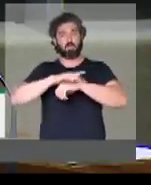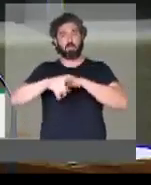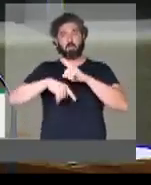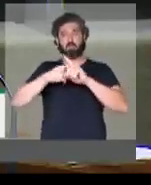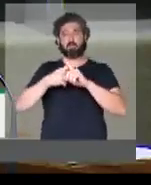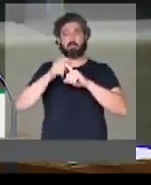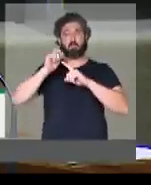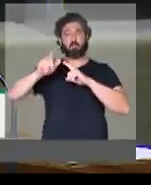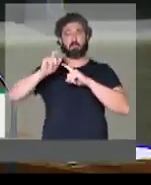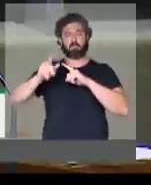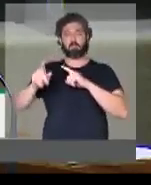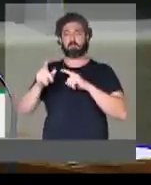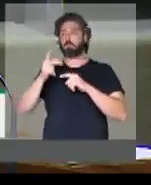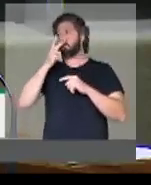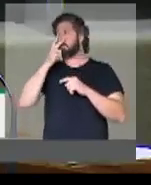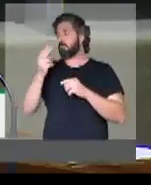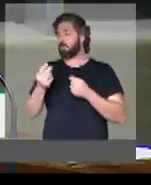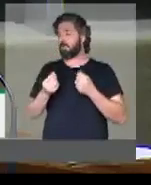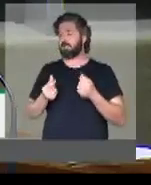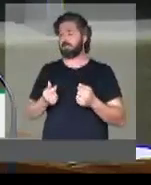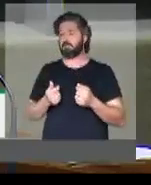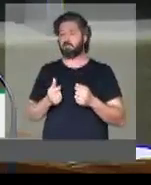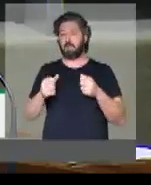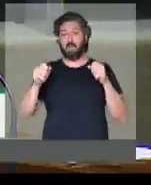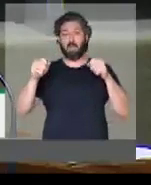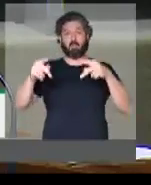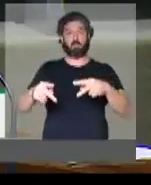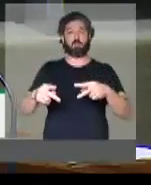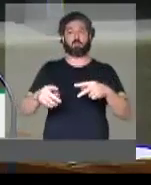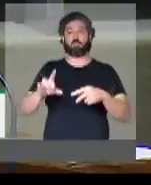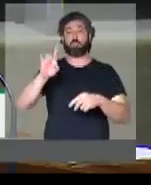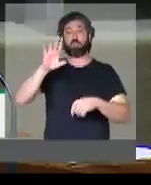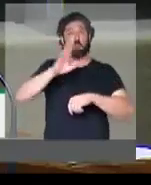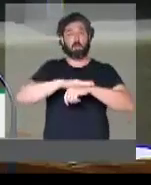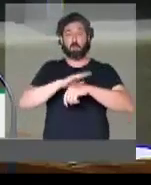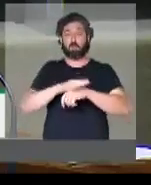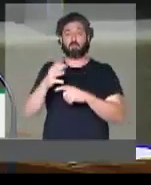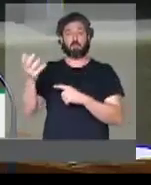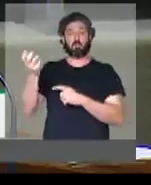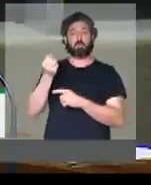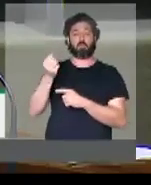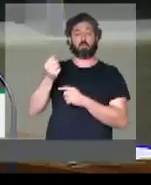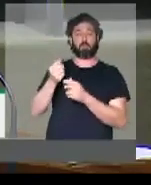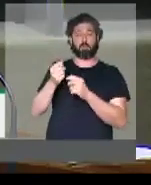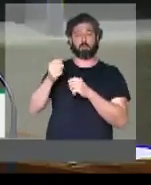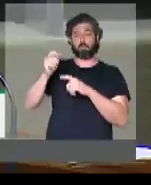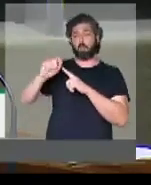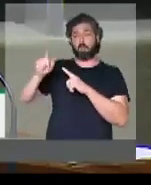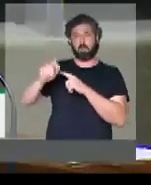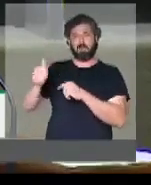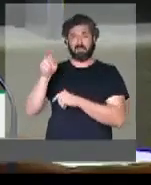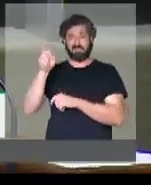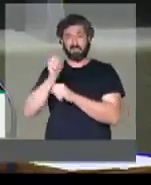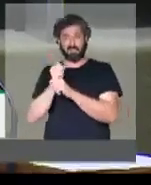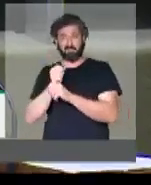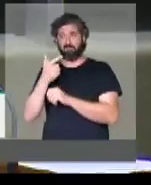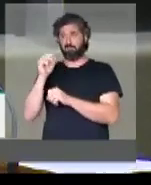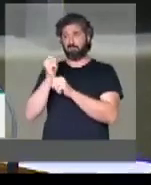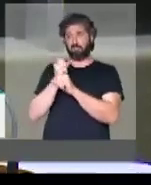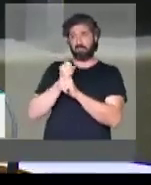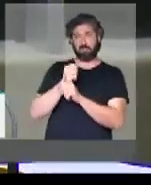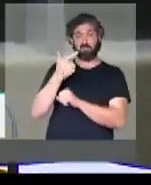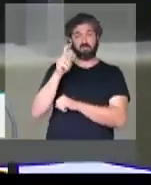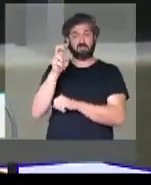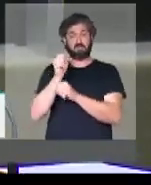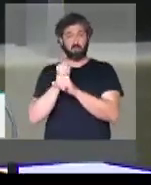de contribuição, é praticamente uma aposentadoria só por tempo de contribuição. De 15 anos, 20 anos